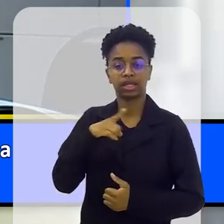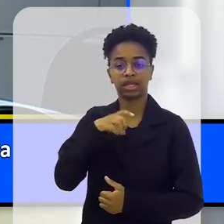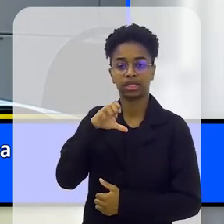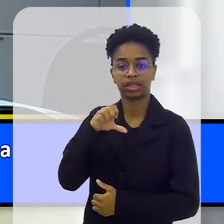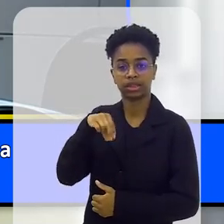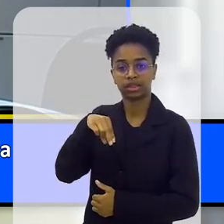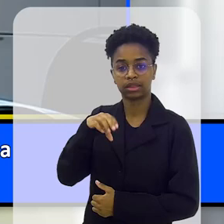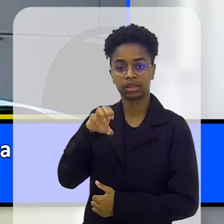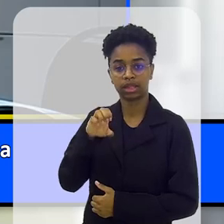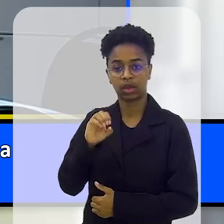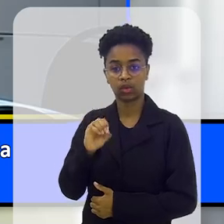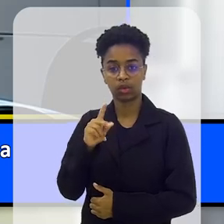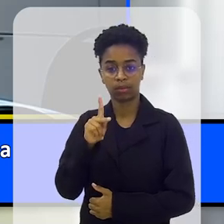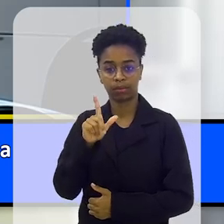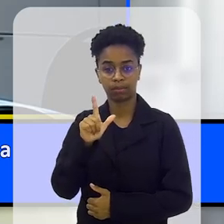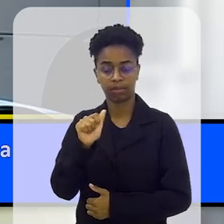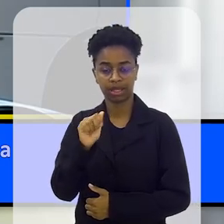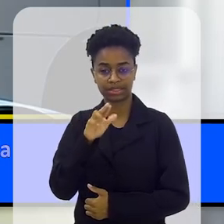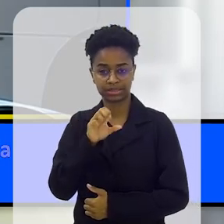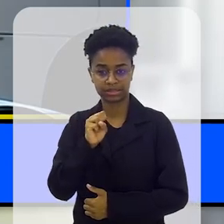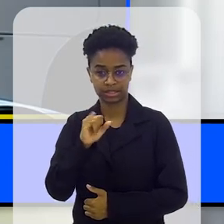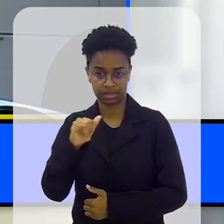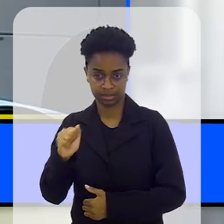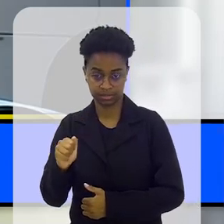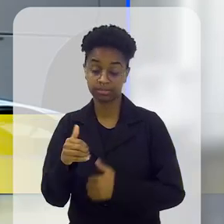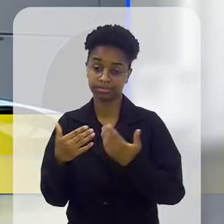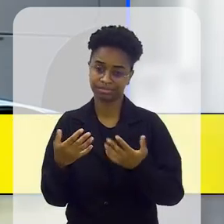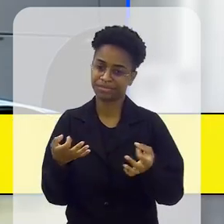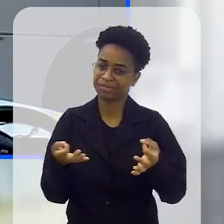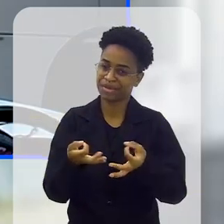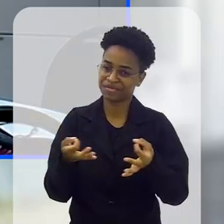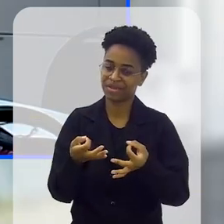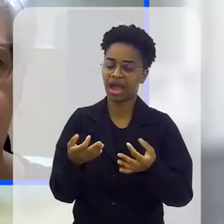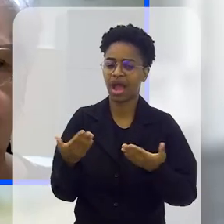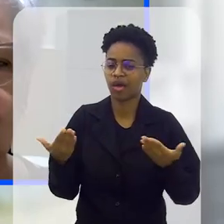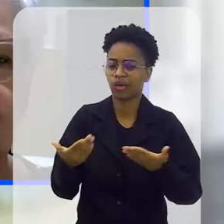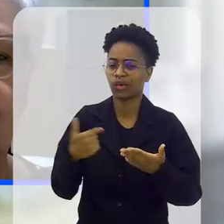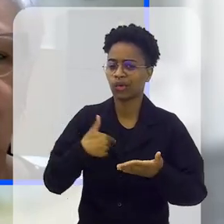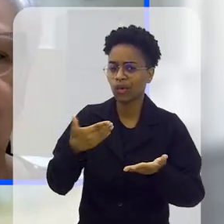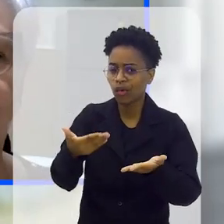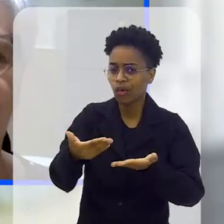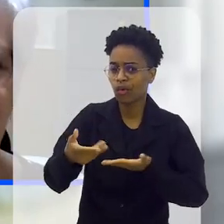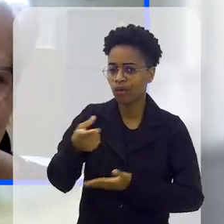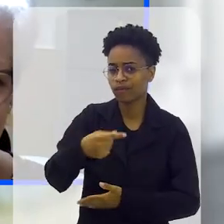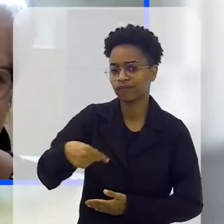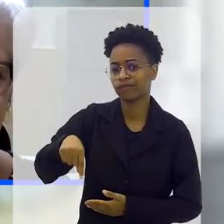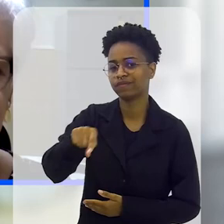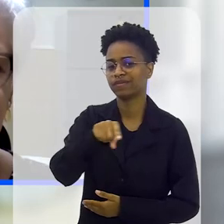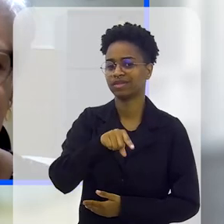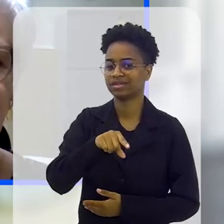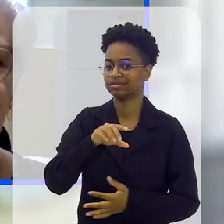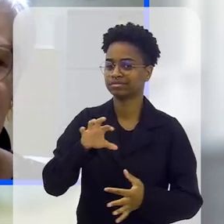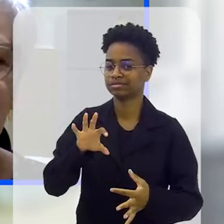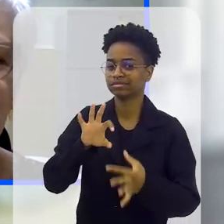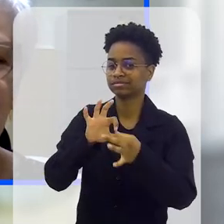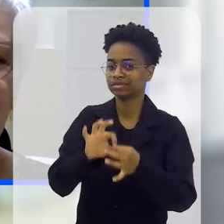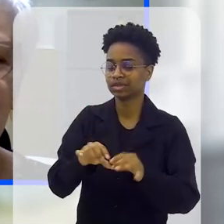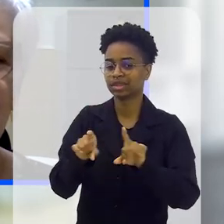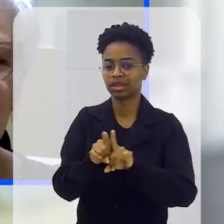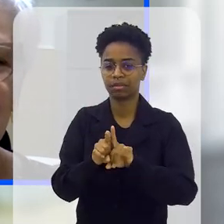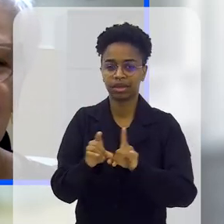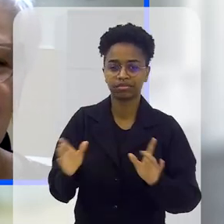criança com o neoplasia, casa Ronald, nome fantasia. Perfeito. Então, desde já, deixo o convite para você aí